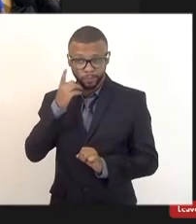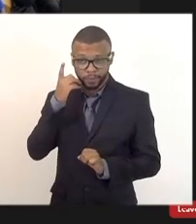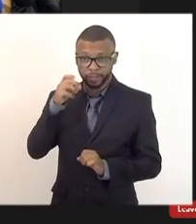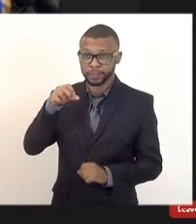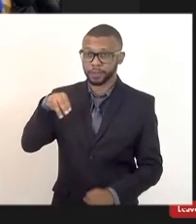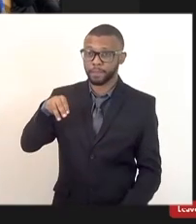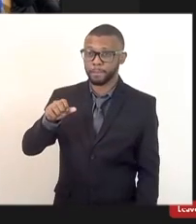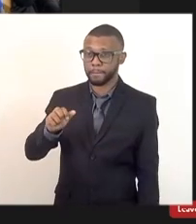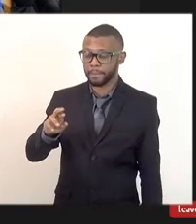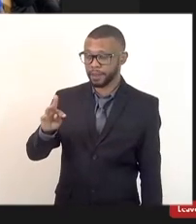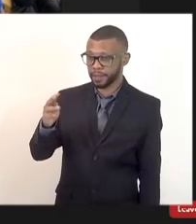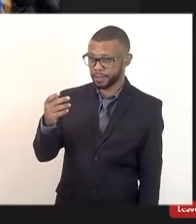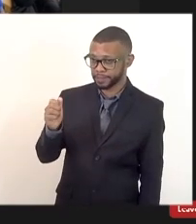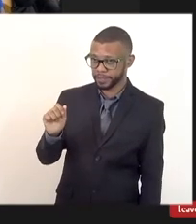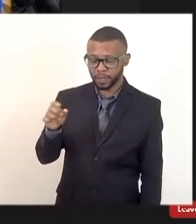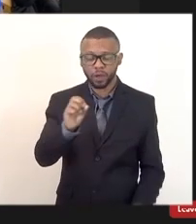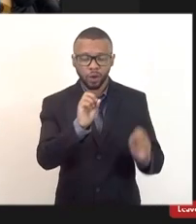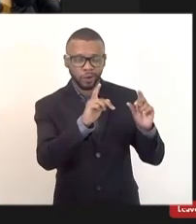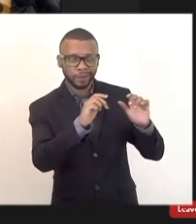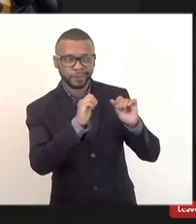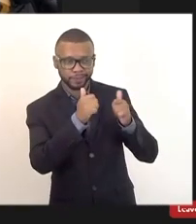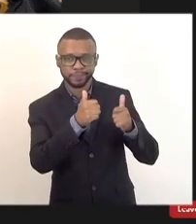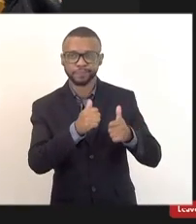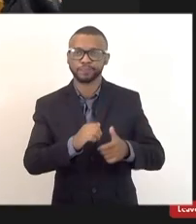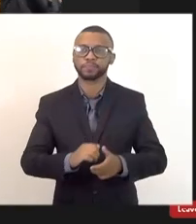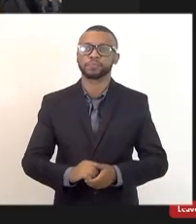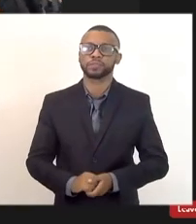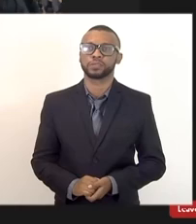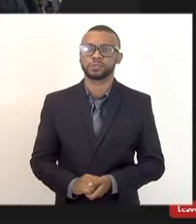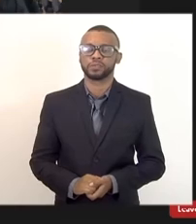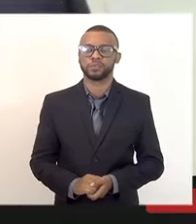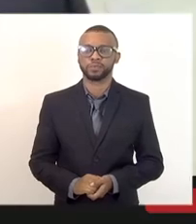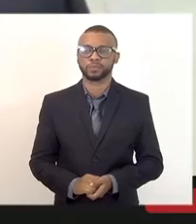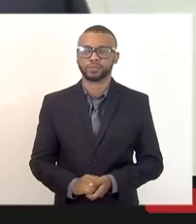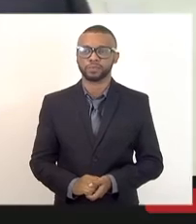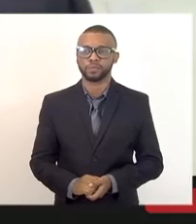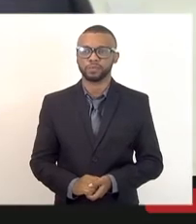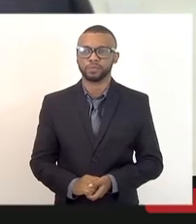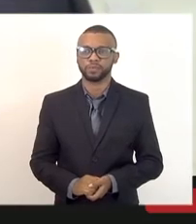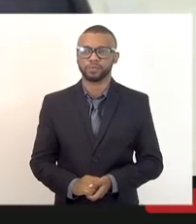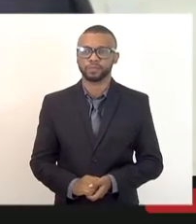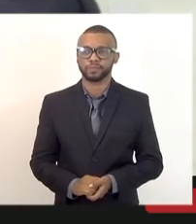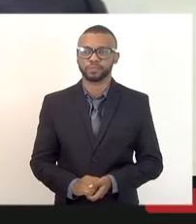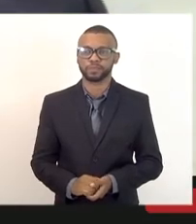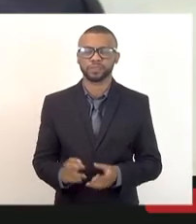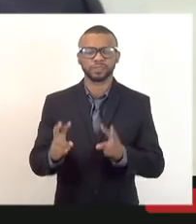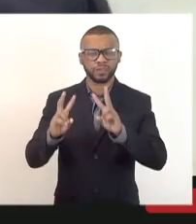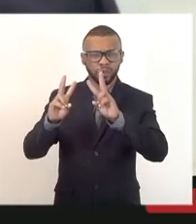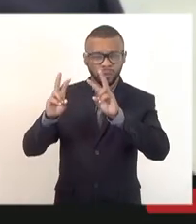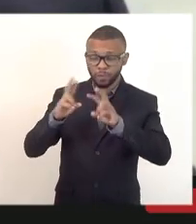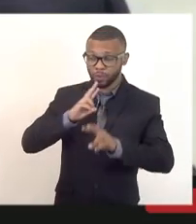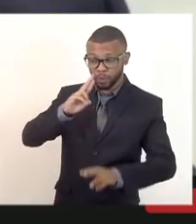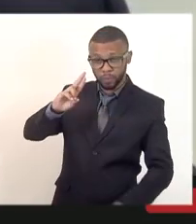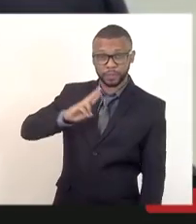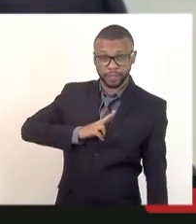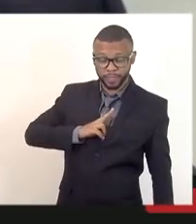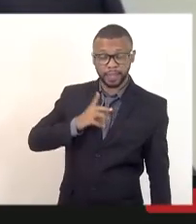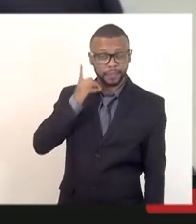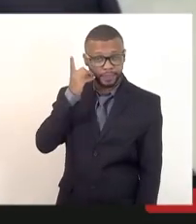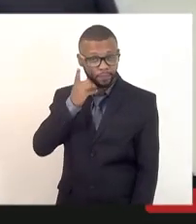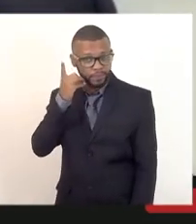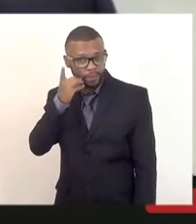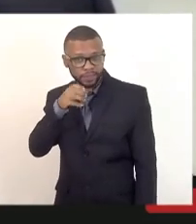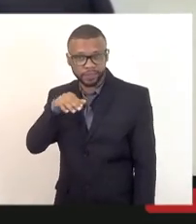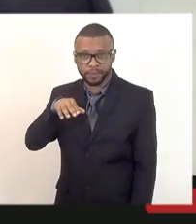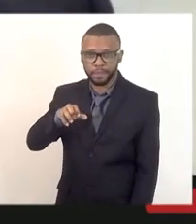eu ia falar isso, procurador Bruno. Saber que, referendar aqui as palavras da deputada Marta Rocha, e caso vossa excelência